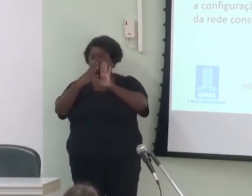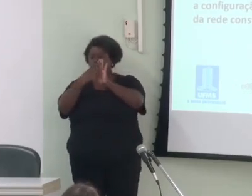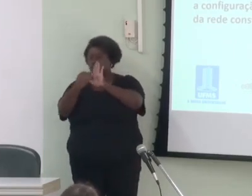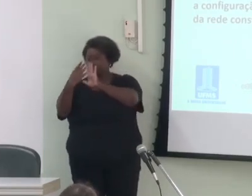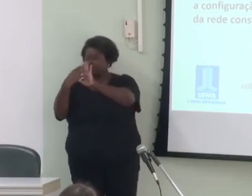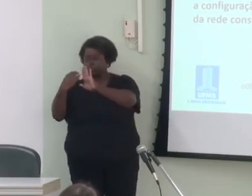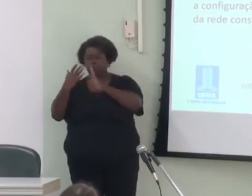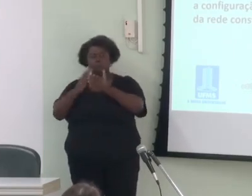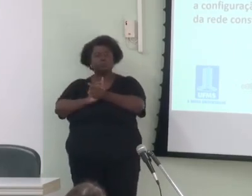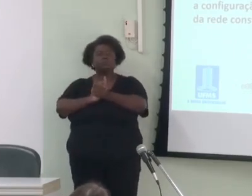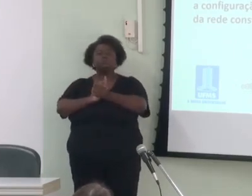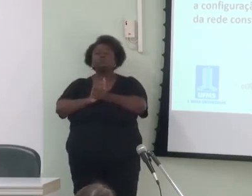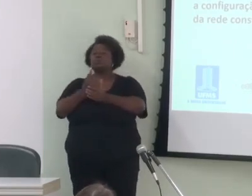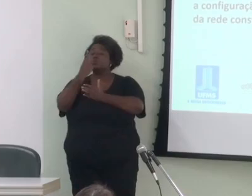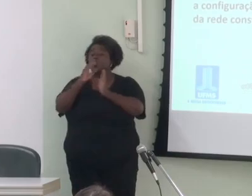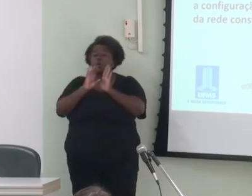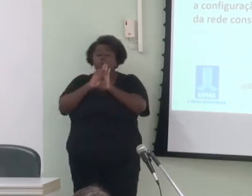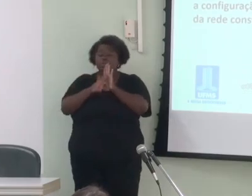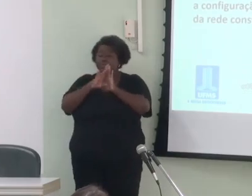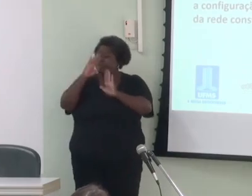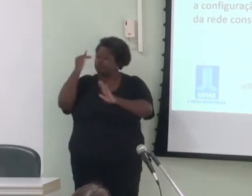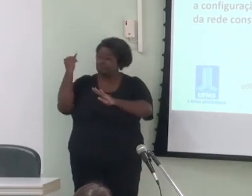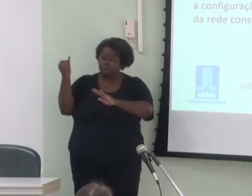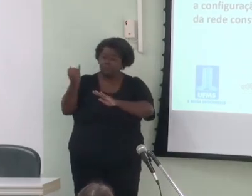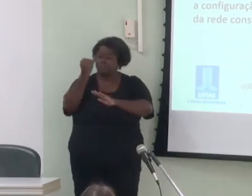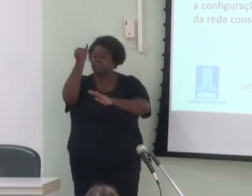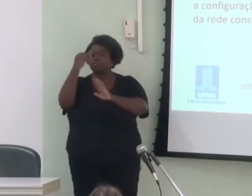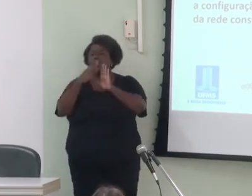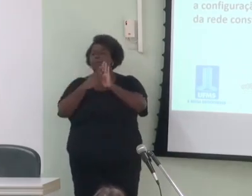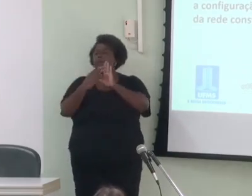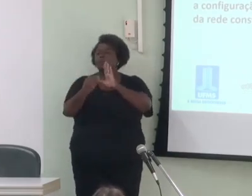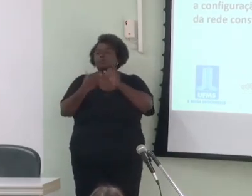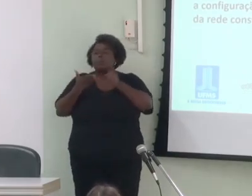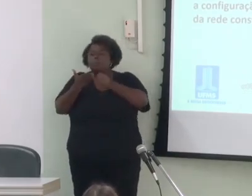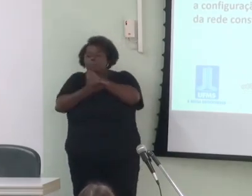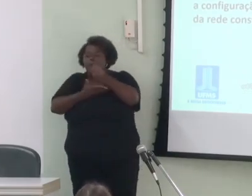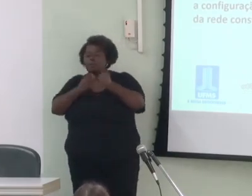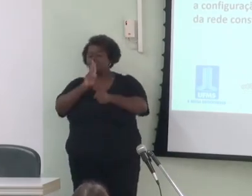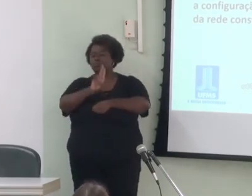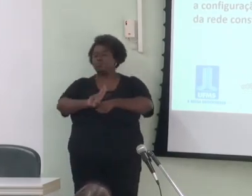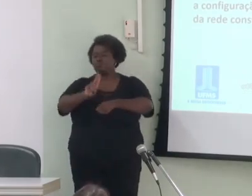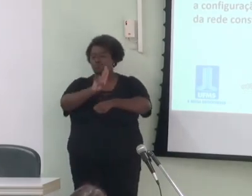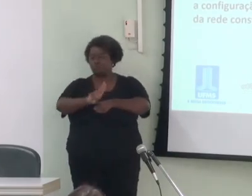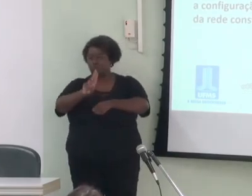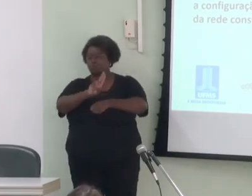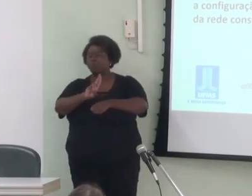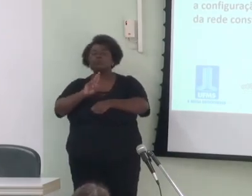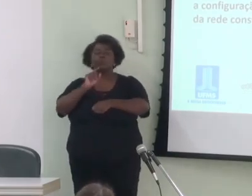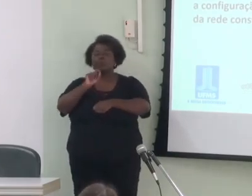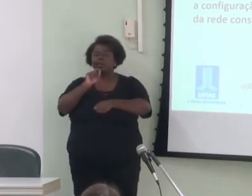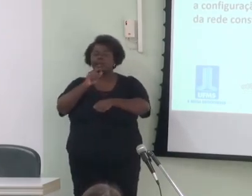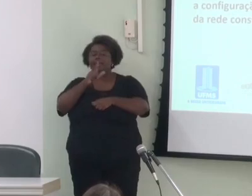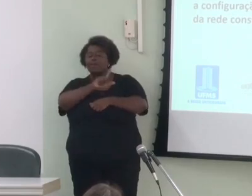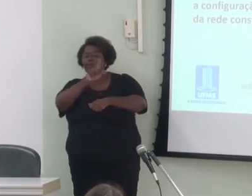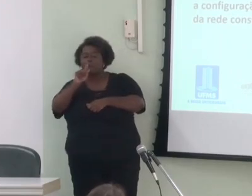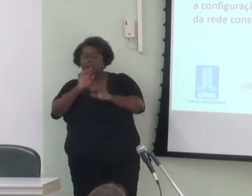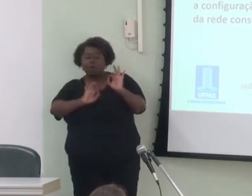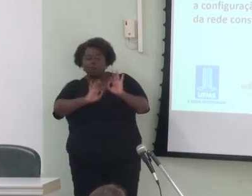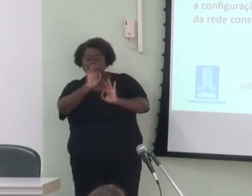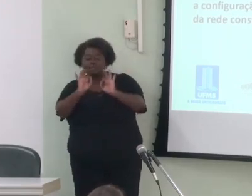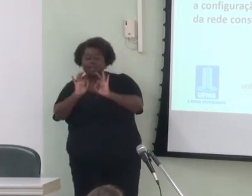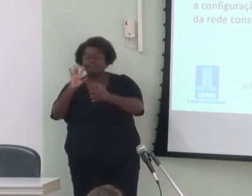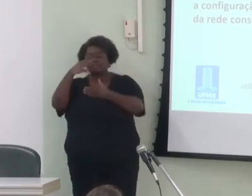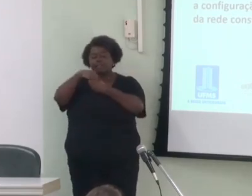Um dos conceitos mais fundamentais dos chamados modelos baseados no uso é a ideia de que a linguagem é organizada em uma rede